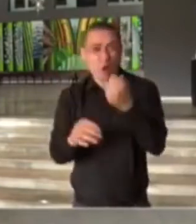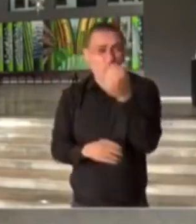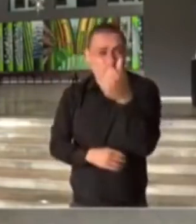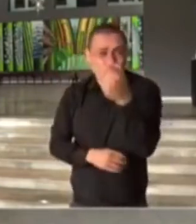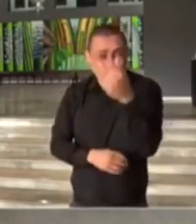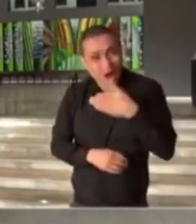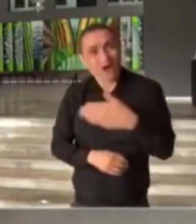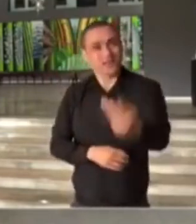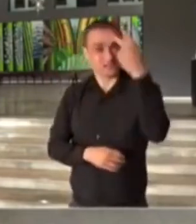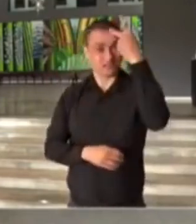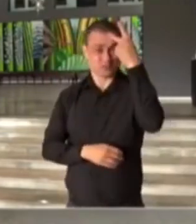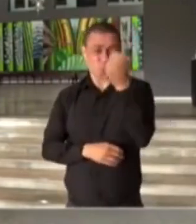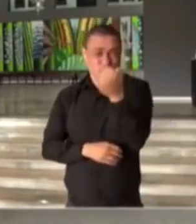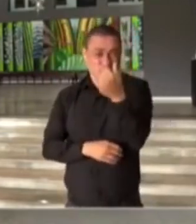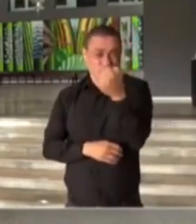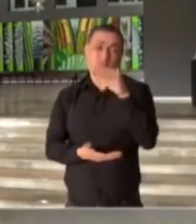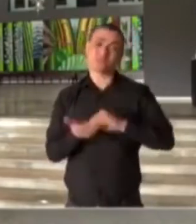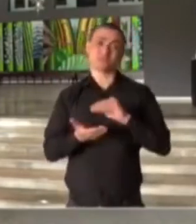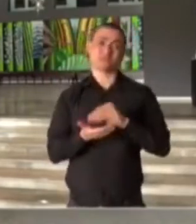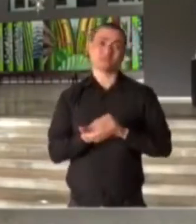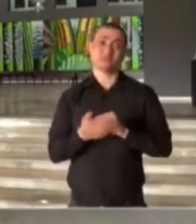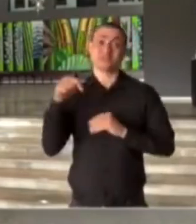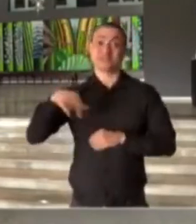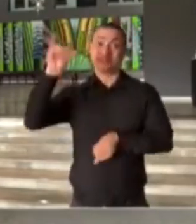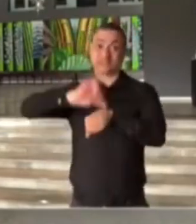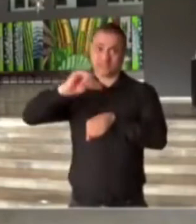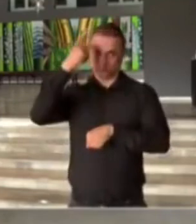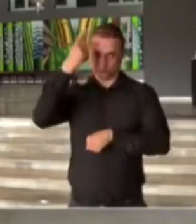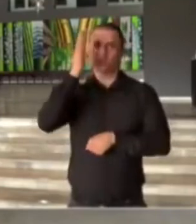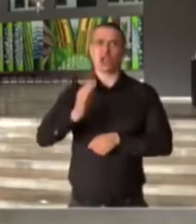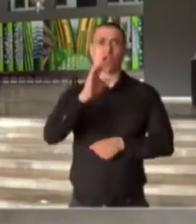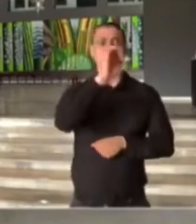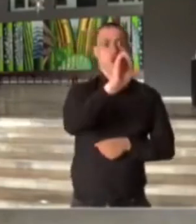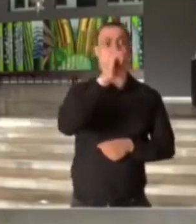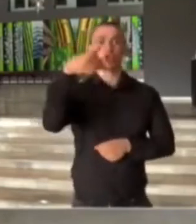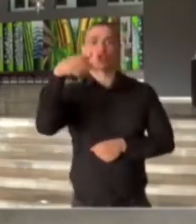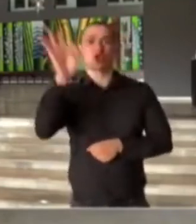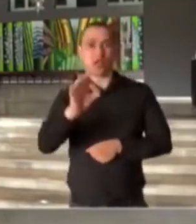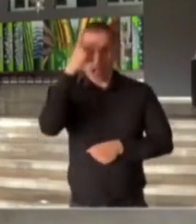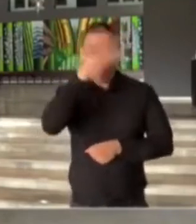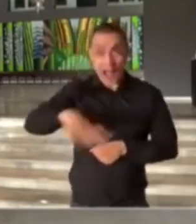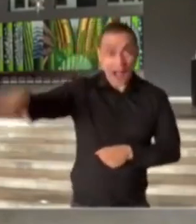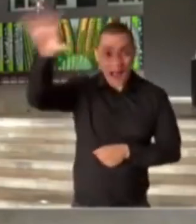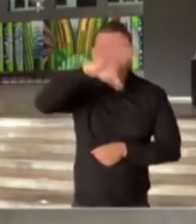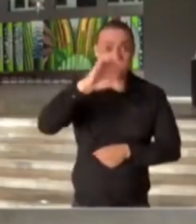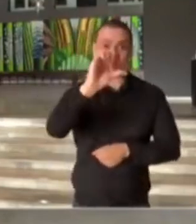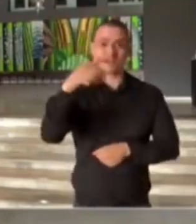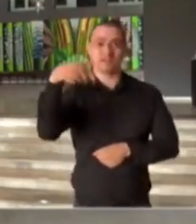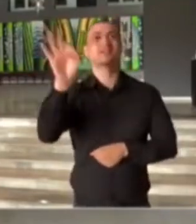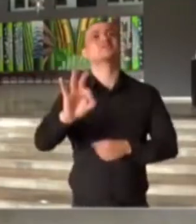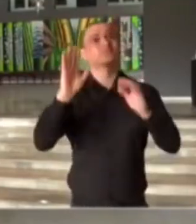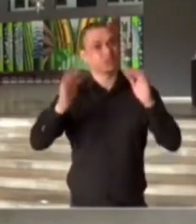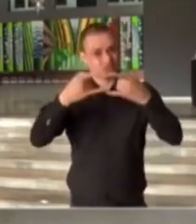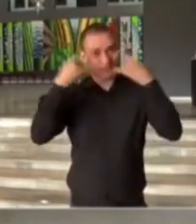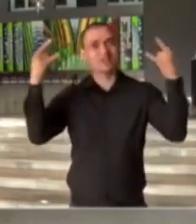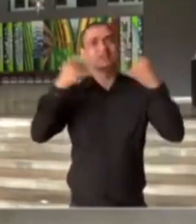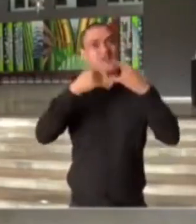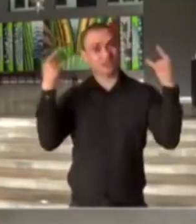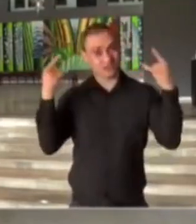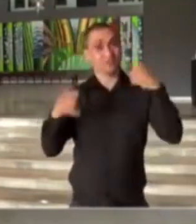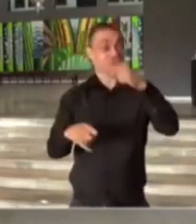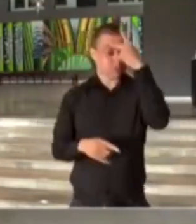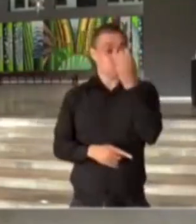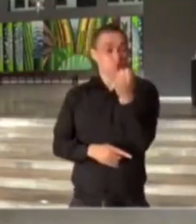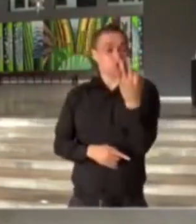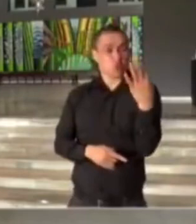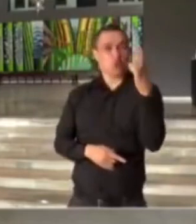Estado de São Paulo. Na capital de São Paulo, já temos 97%, subimos 1% o índice de